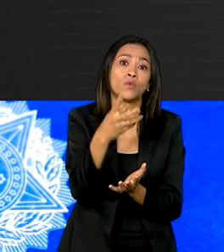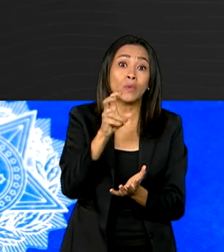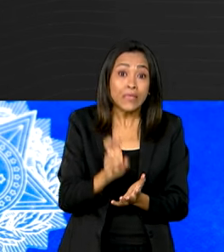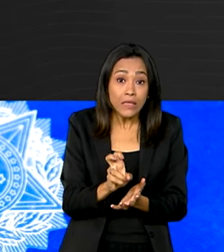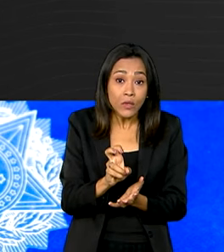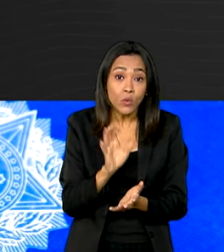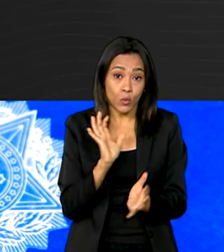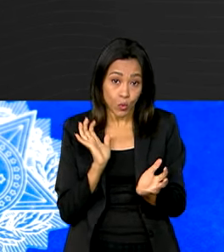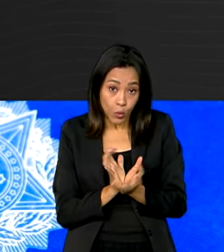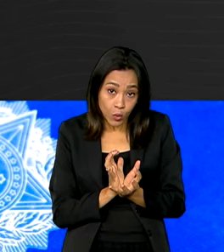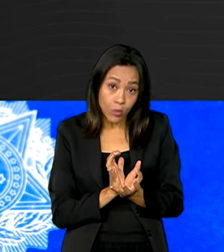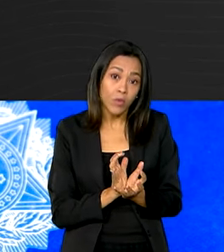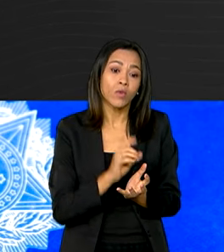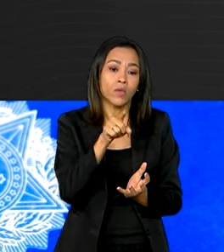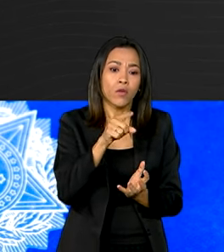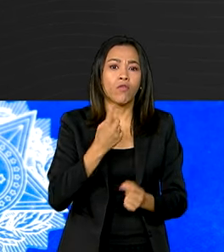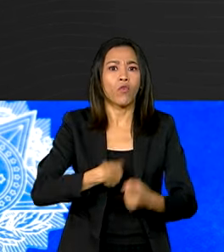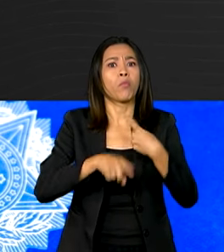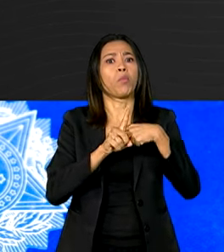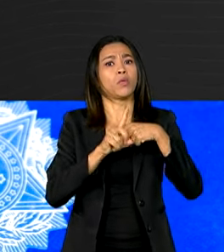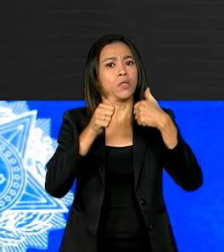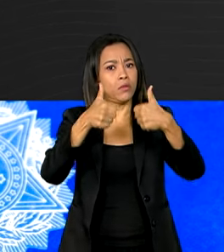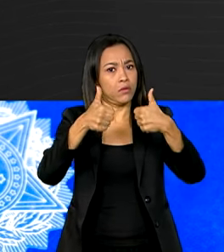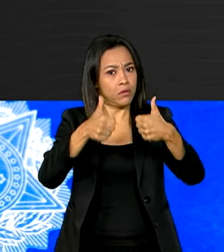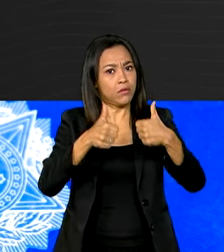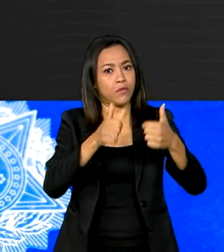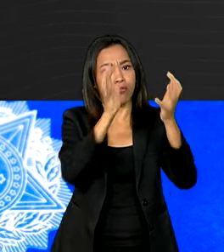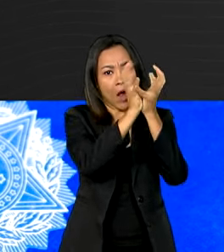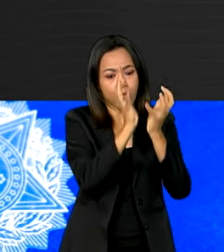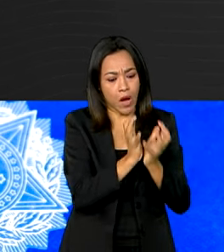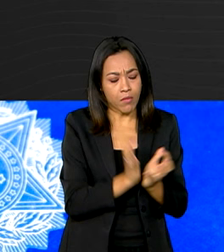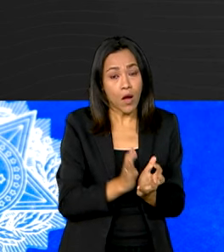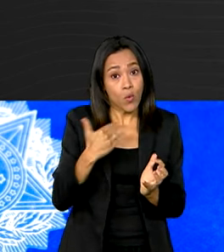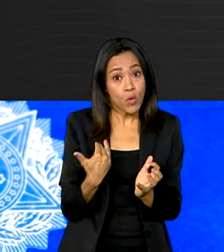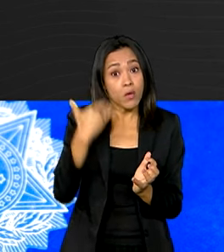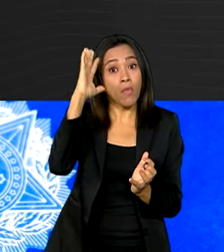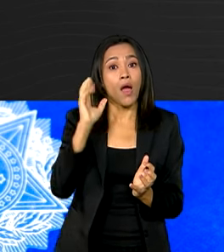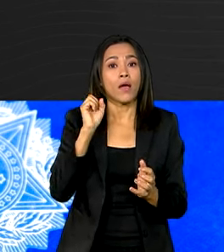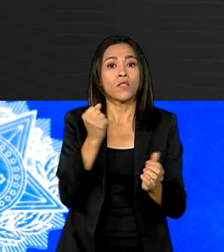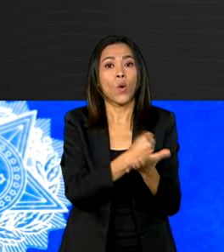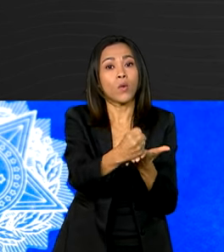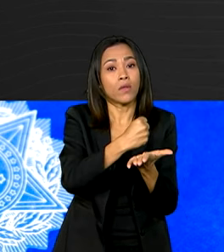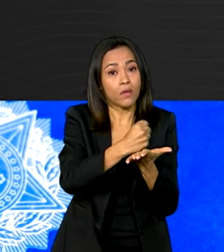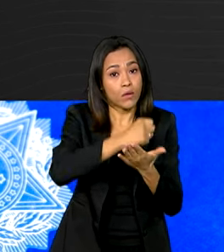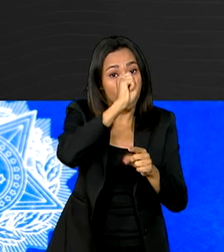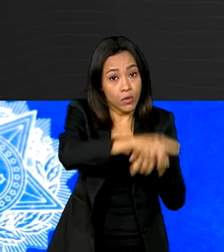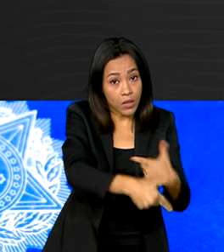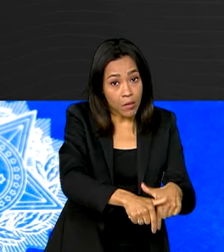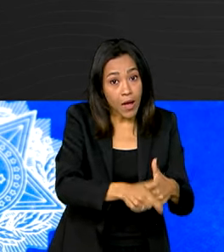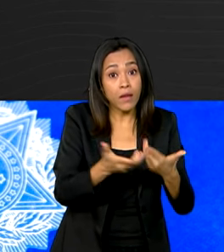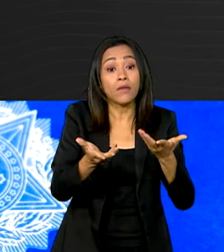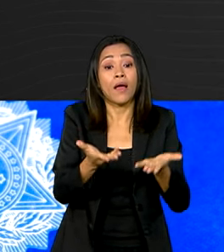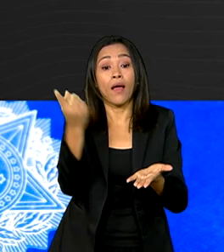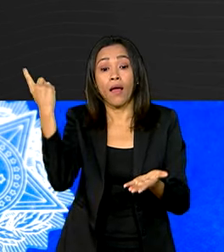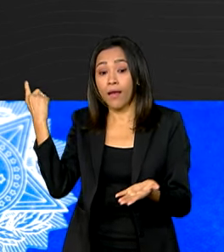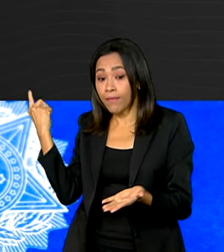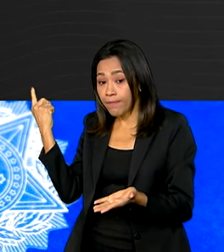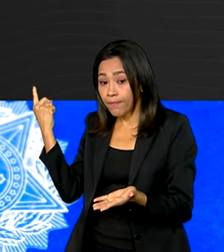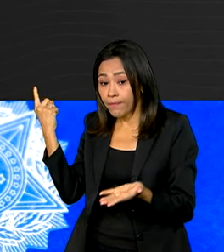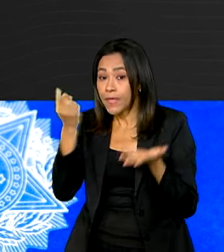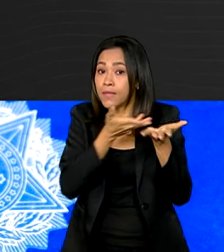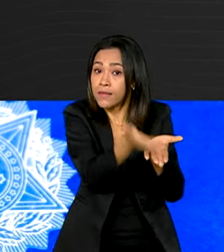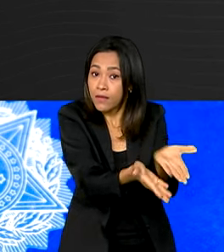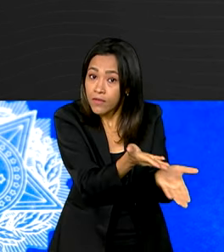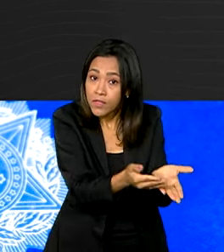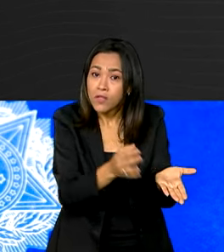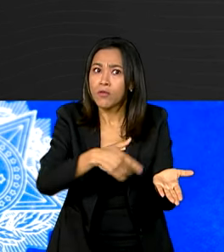econômicas registraram saldo positivo. O setor que mais gerou empregos foi o de serviços, responsável pela